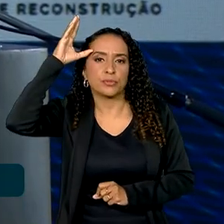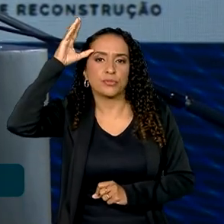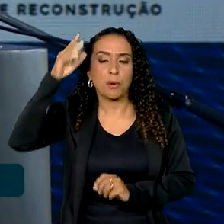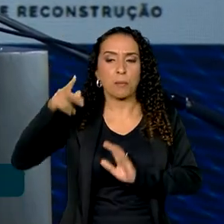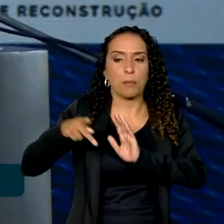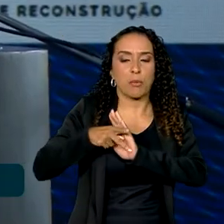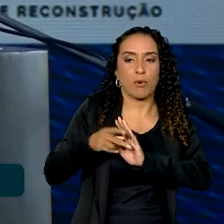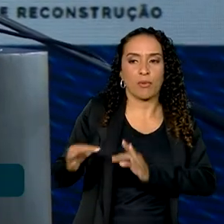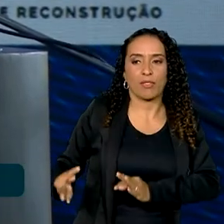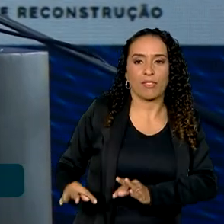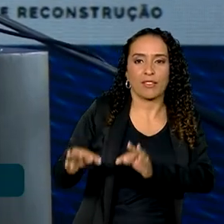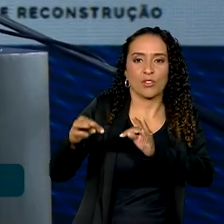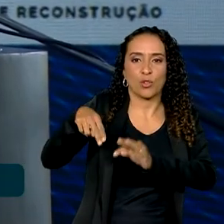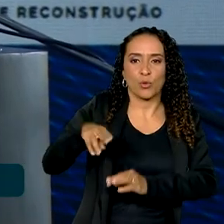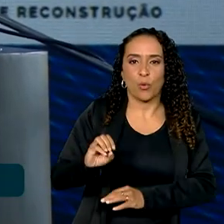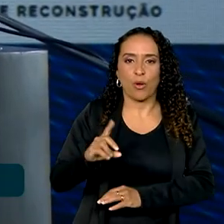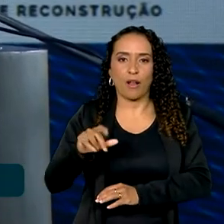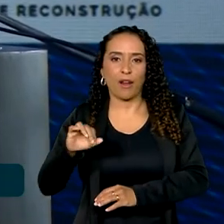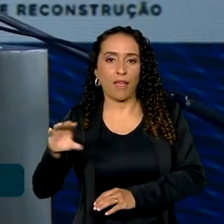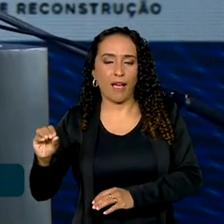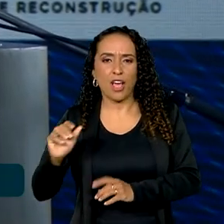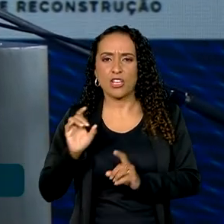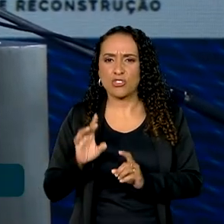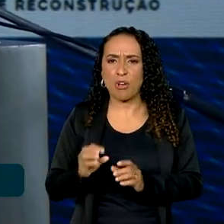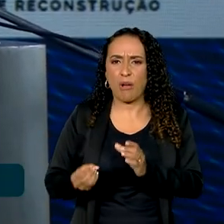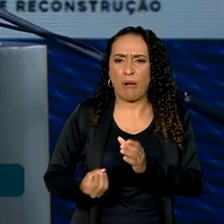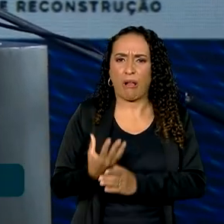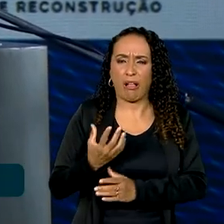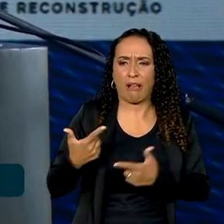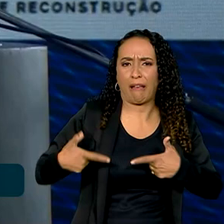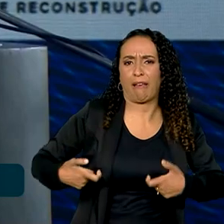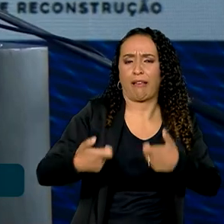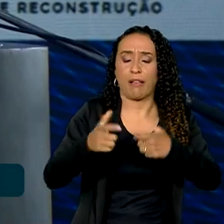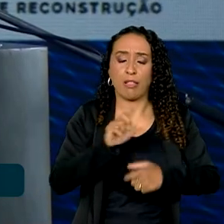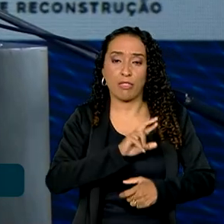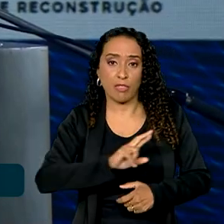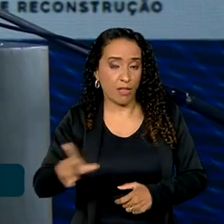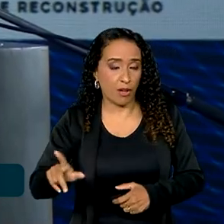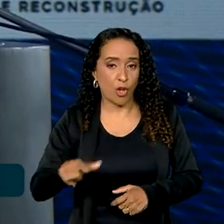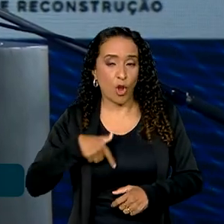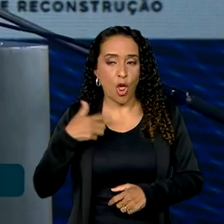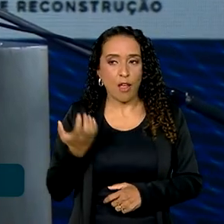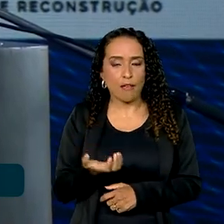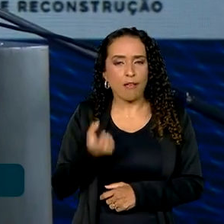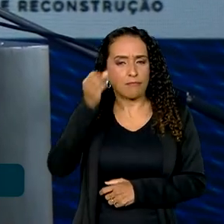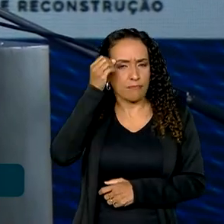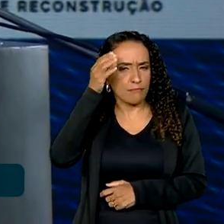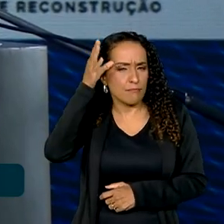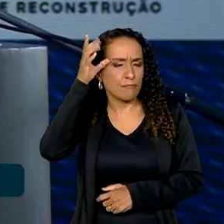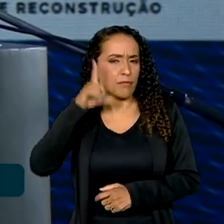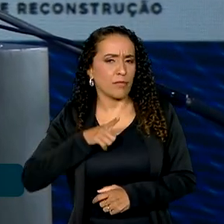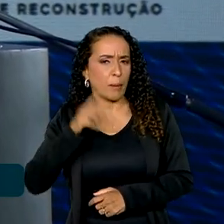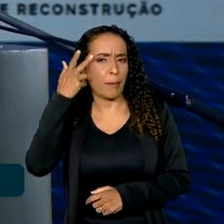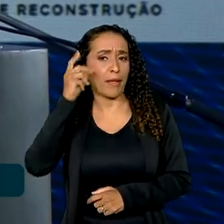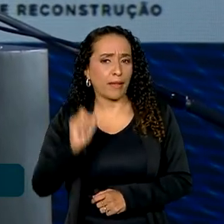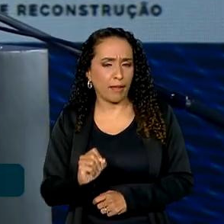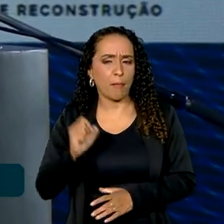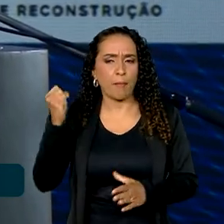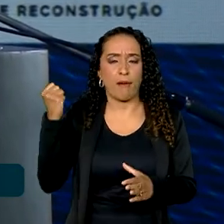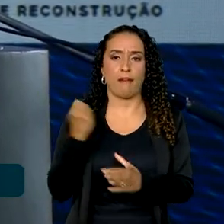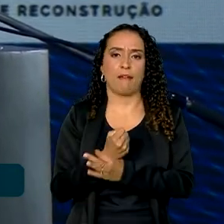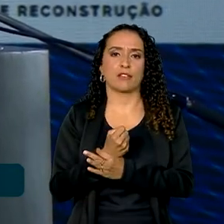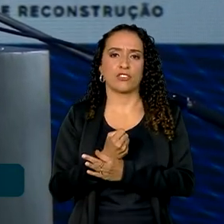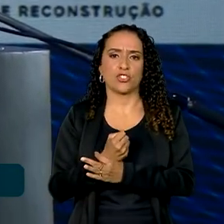tecnologia nuclear, não para fazer guerra. Nós queremos ter o conhecimento para garantir